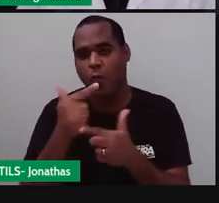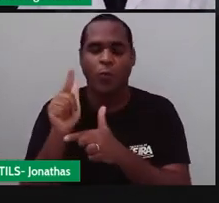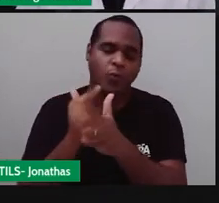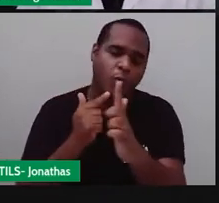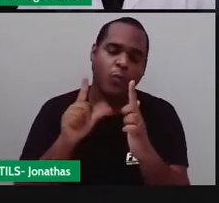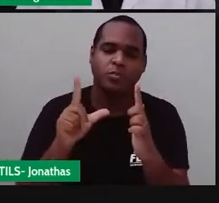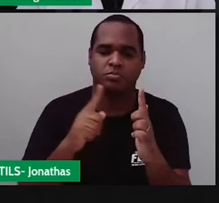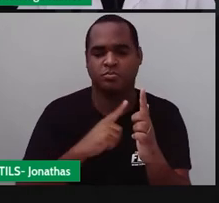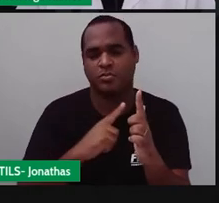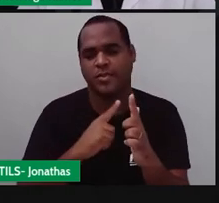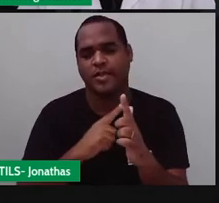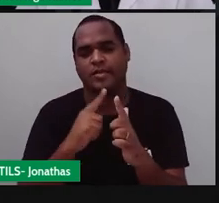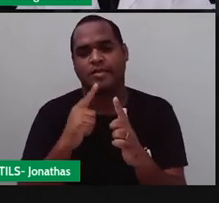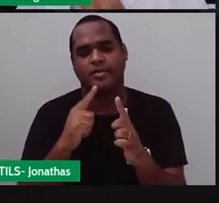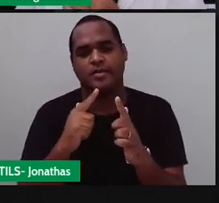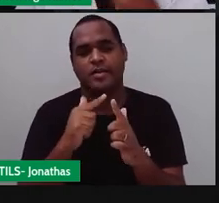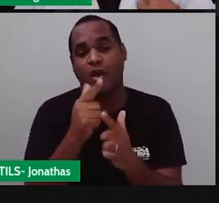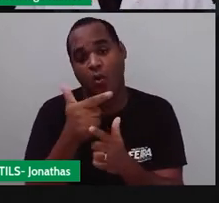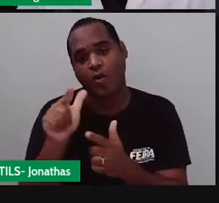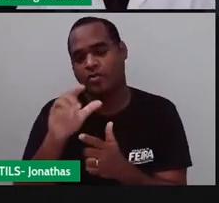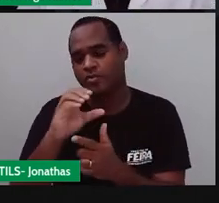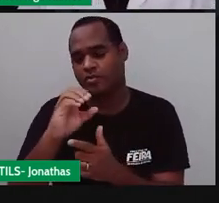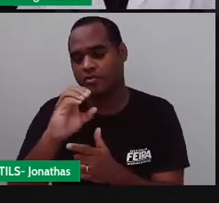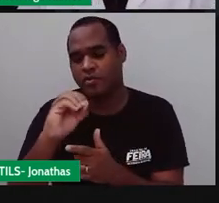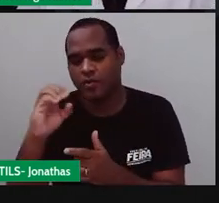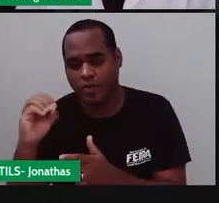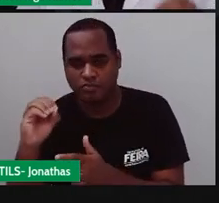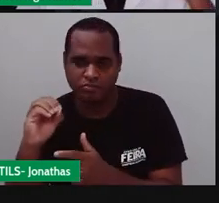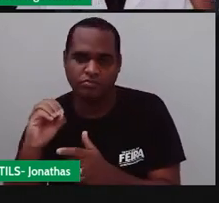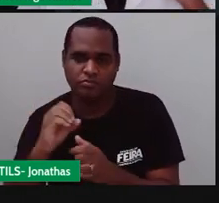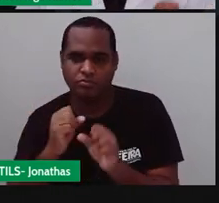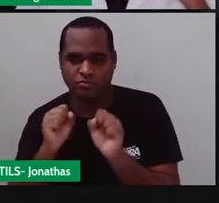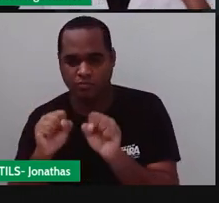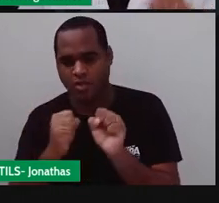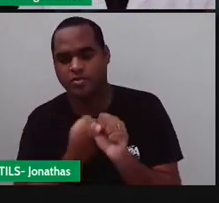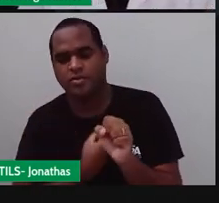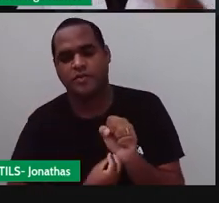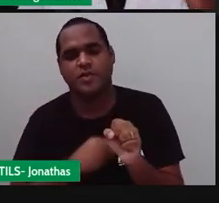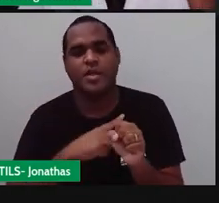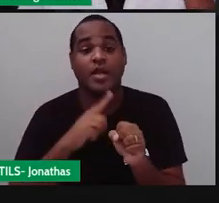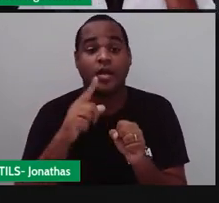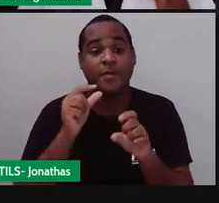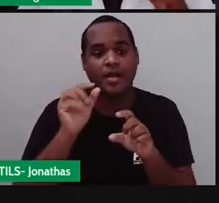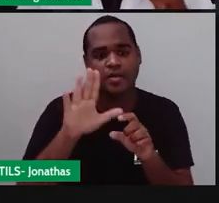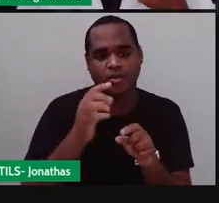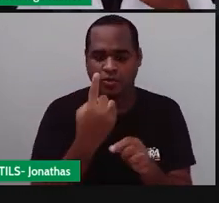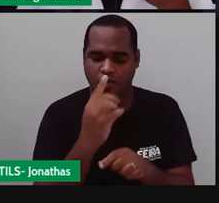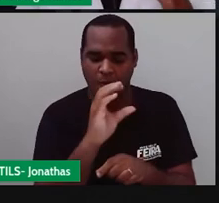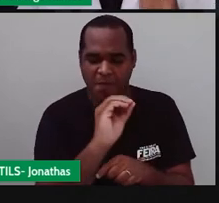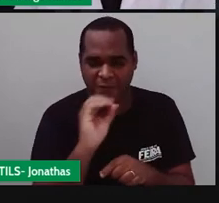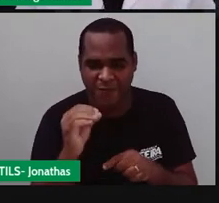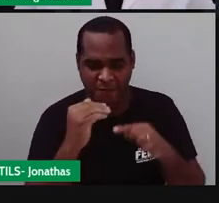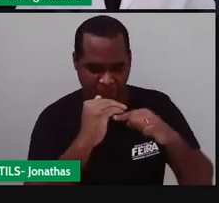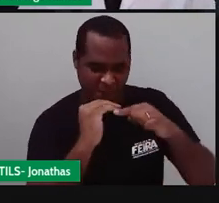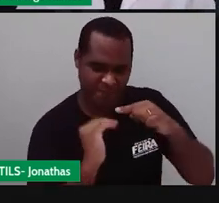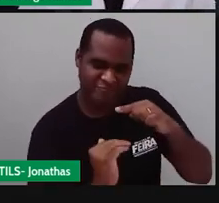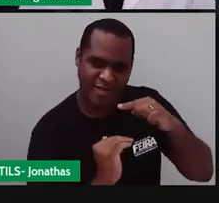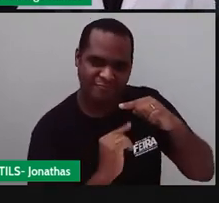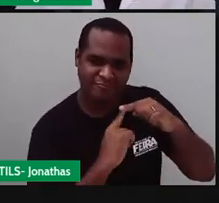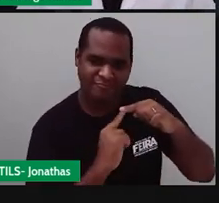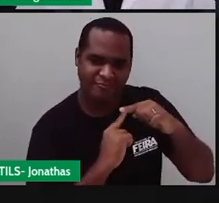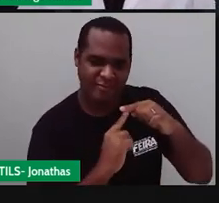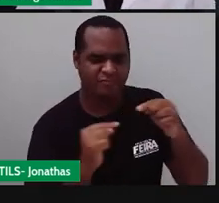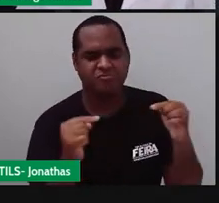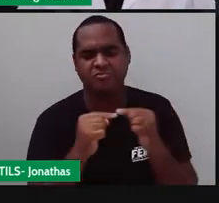tem dois zeros depois da vírgula tinha que ficar dois algarismos se embaixo for mil que tem três zeros quantos